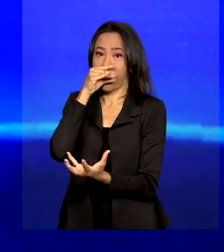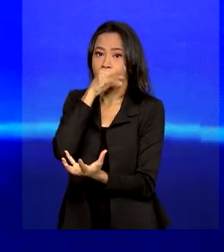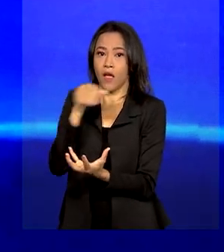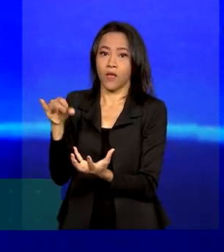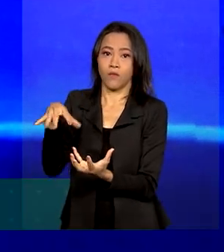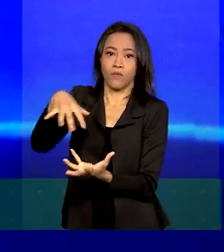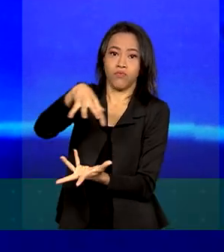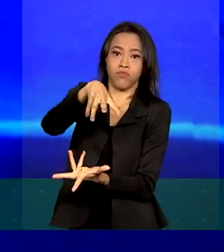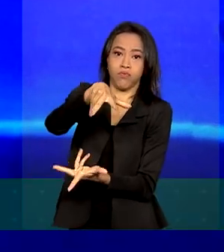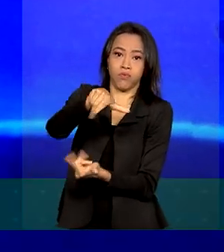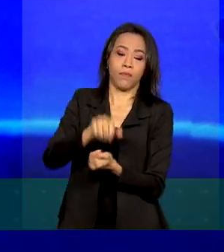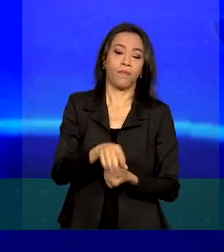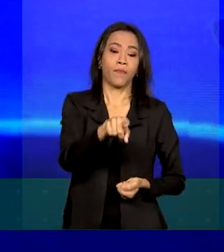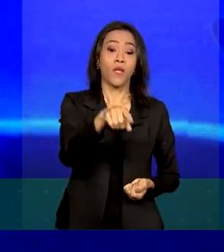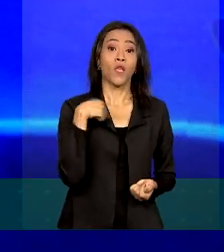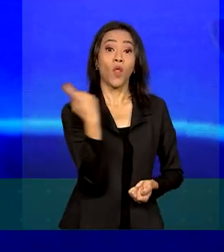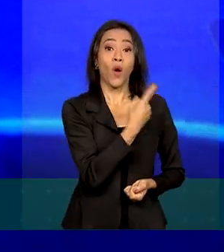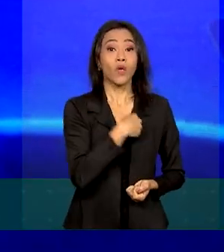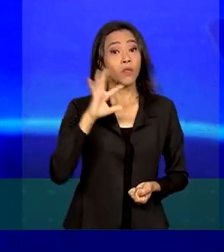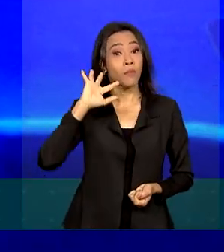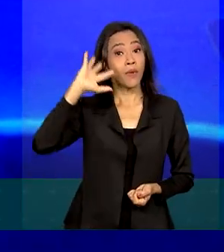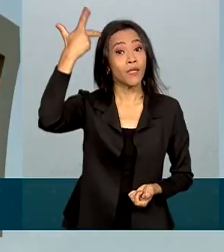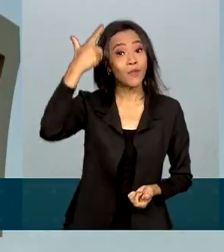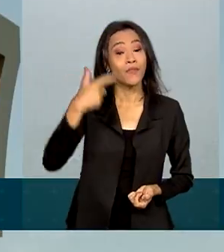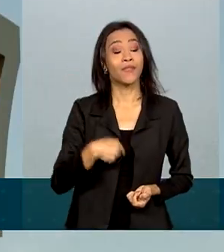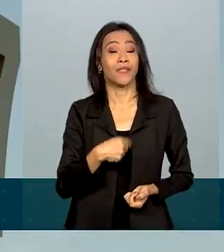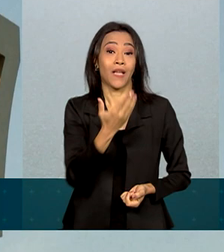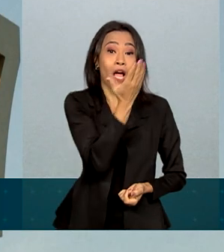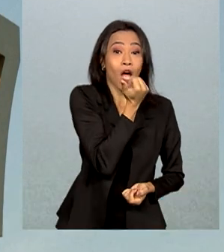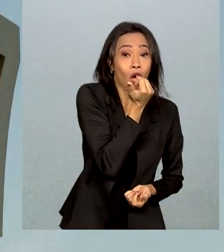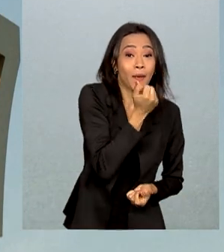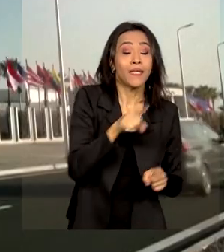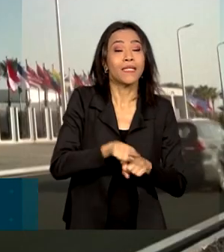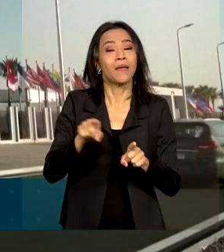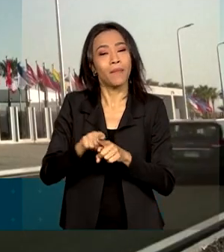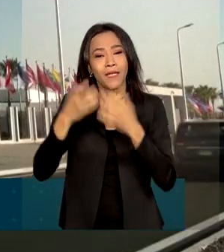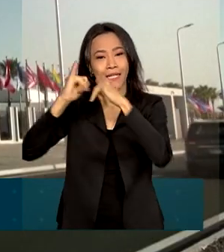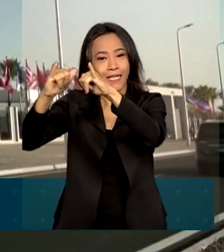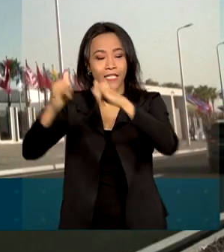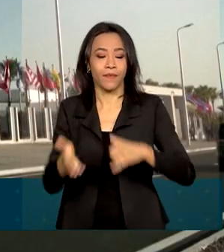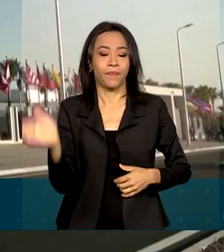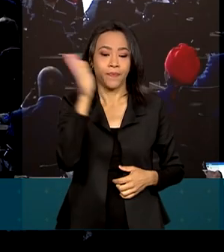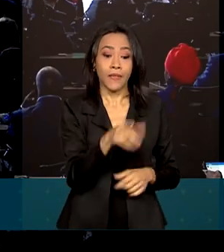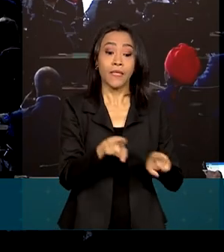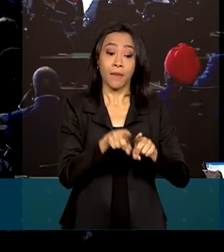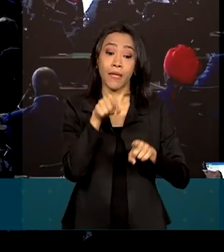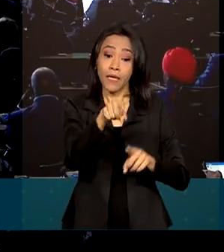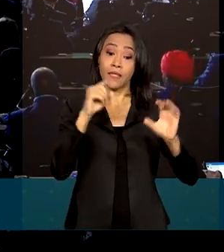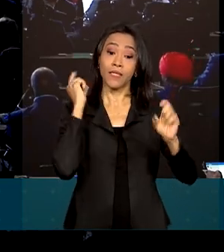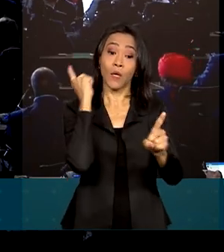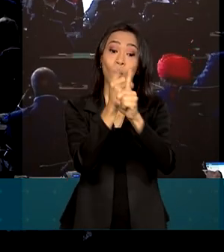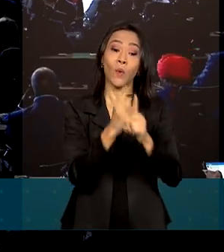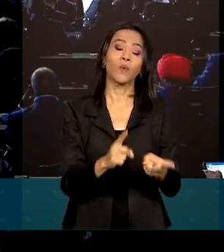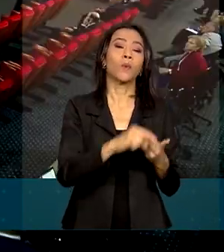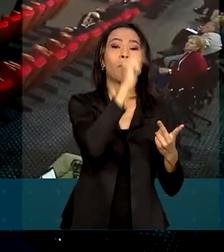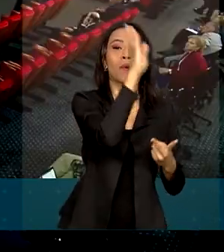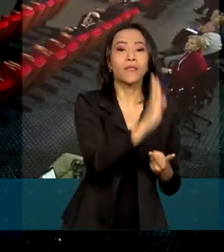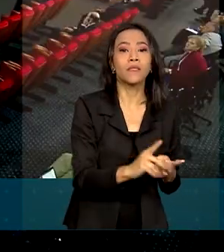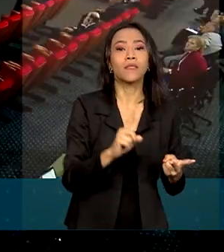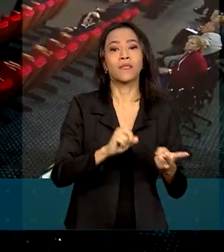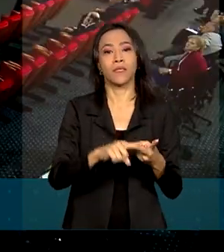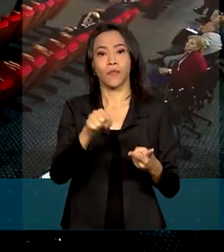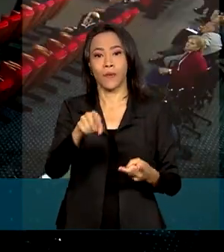parte da solução do alimento à energia limpa. Também na COP27, Brasil, Indonésia e República